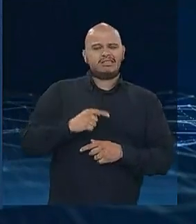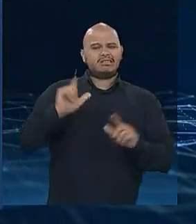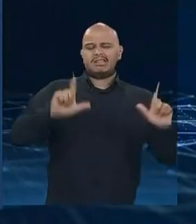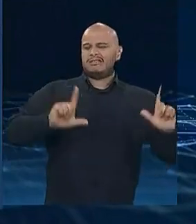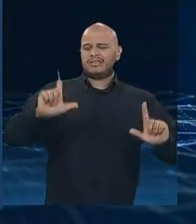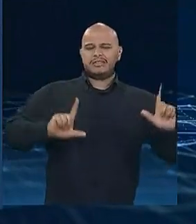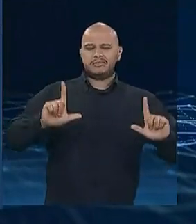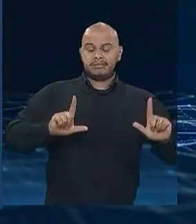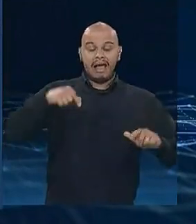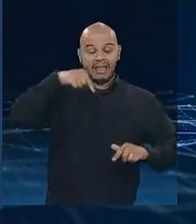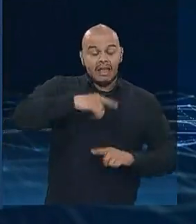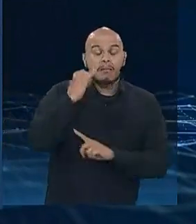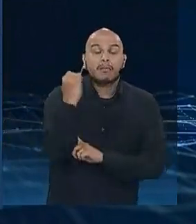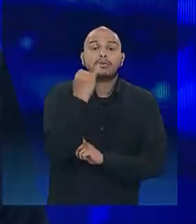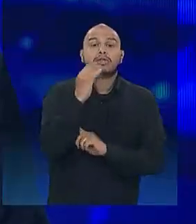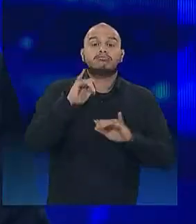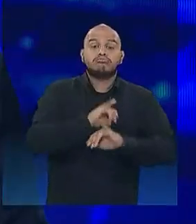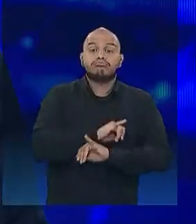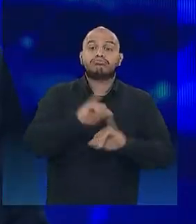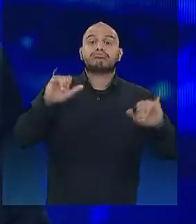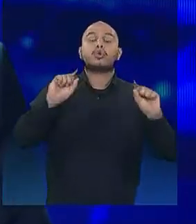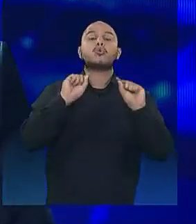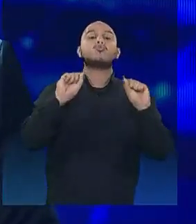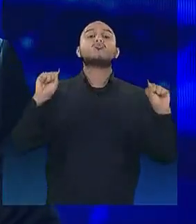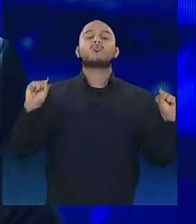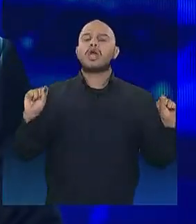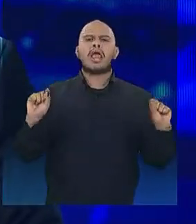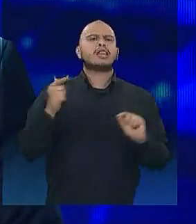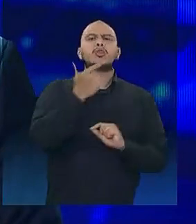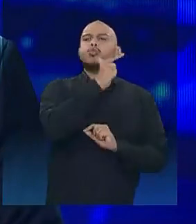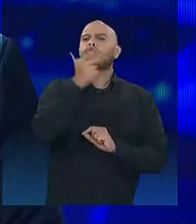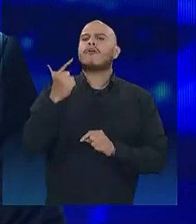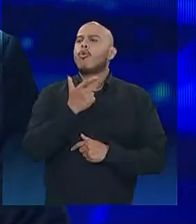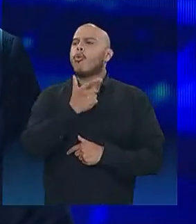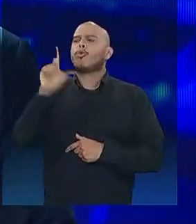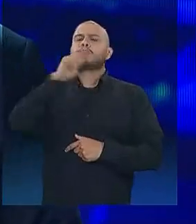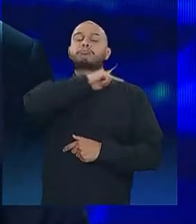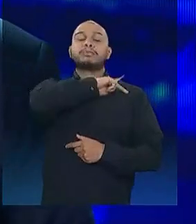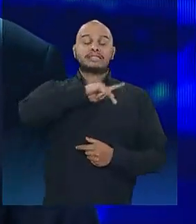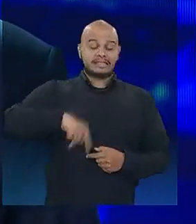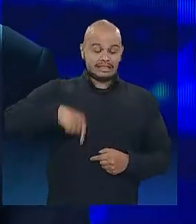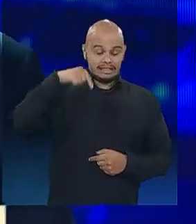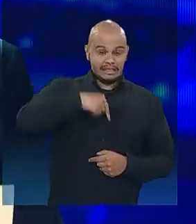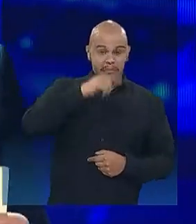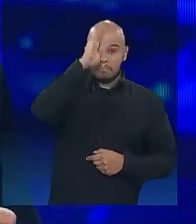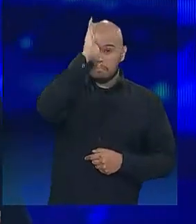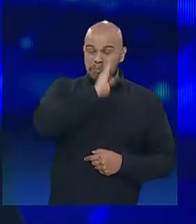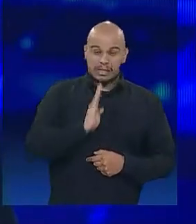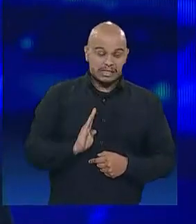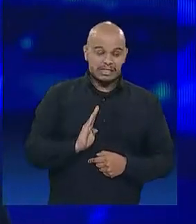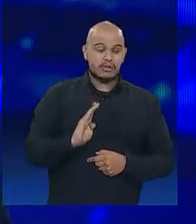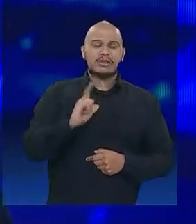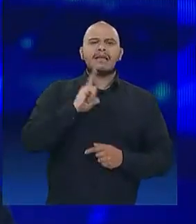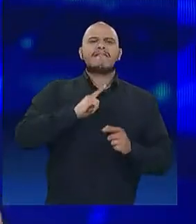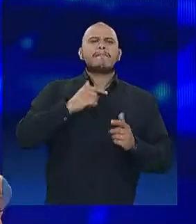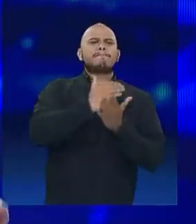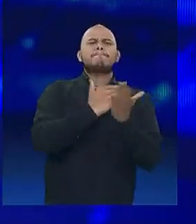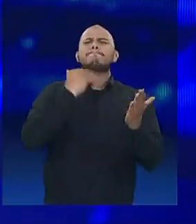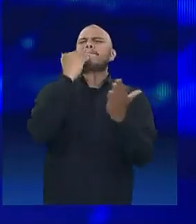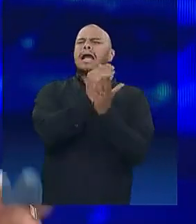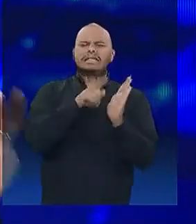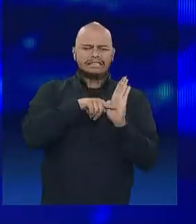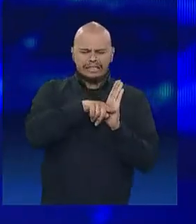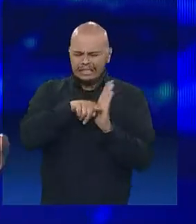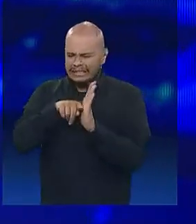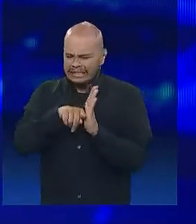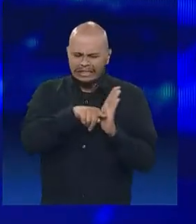o seguinte, não teve nenhum presidente da República que fez mais investigação para que a gente apurasse a